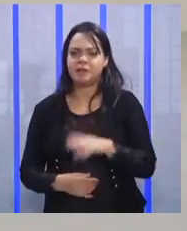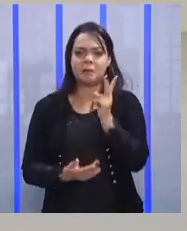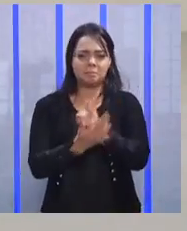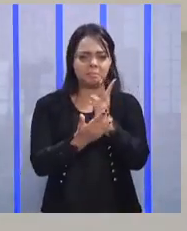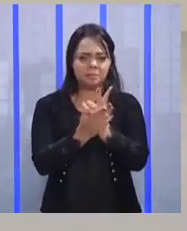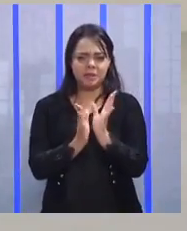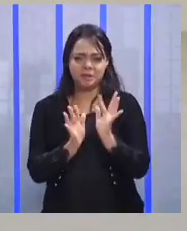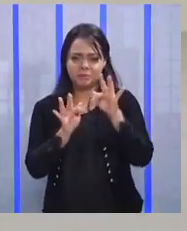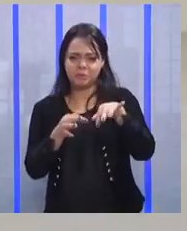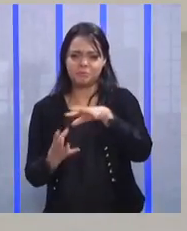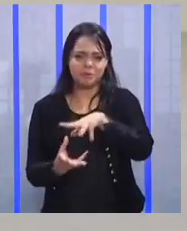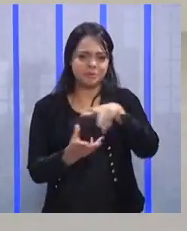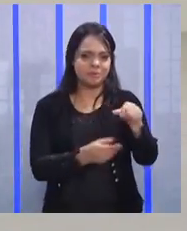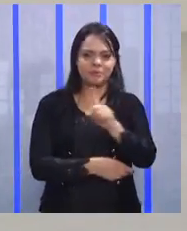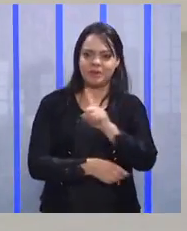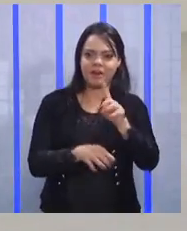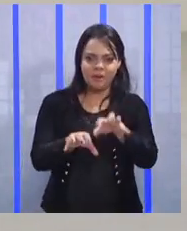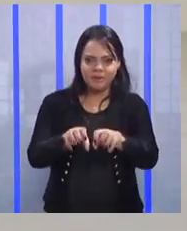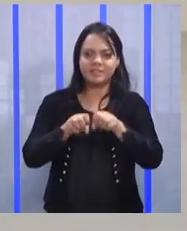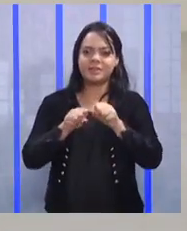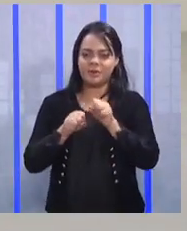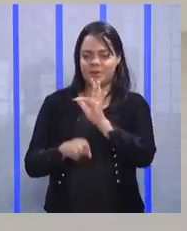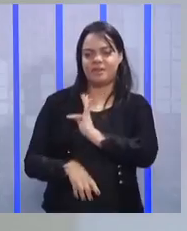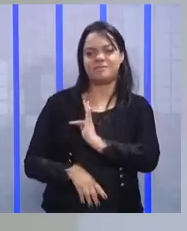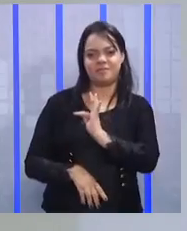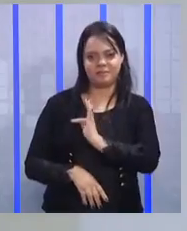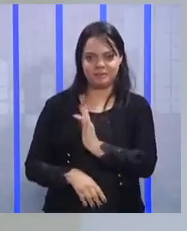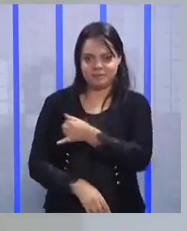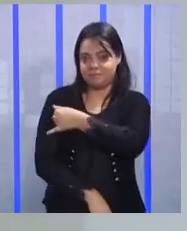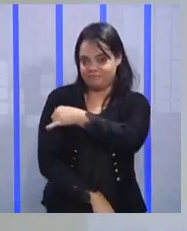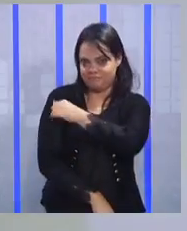mundo segura o mengão. Isso lá no Rio de Janeiro.